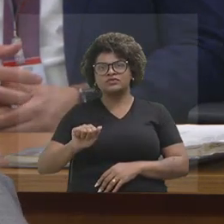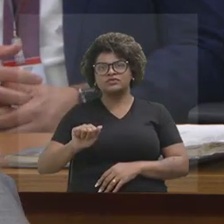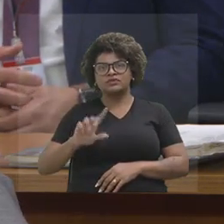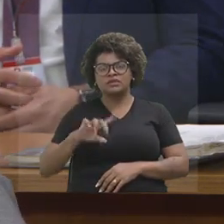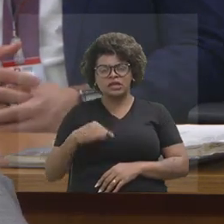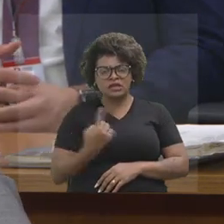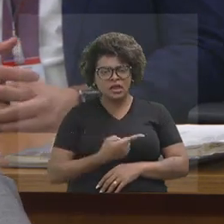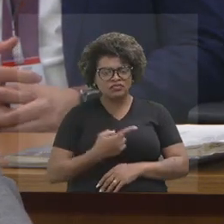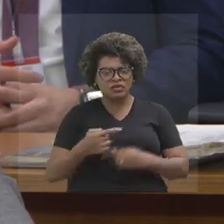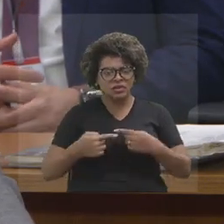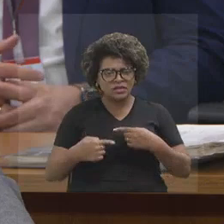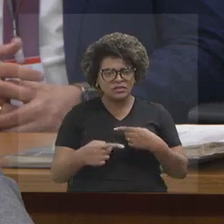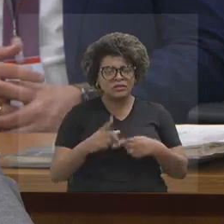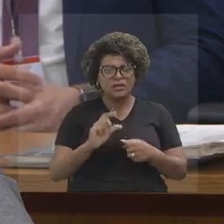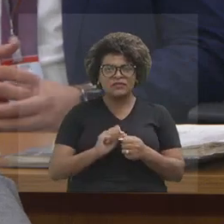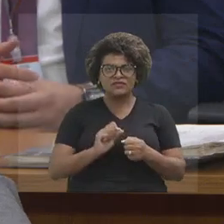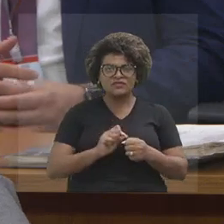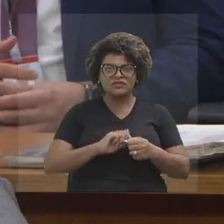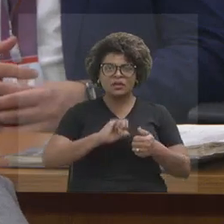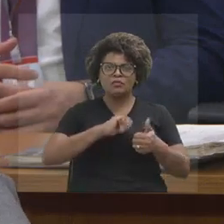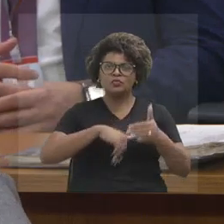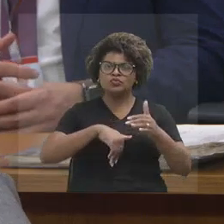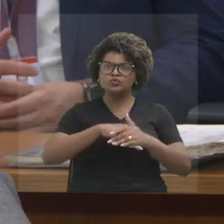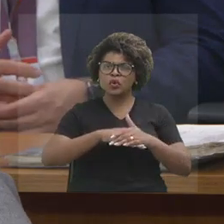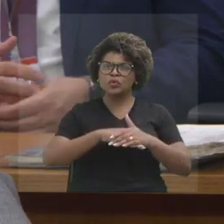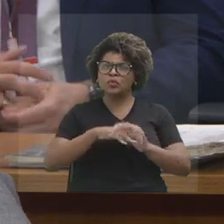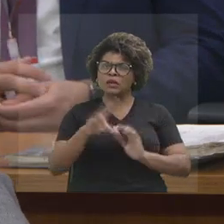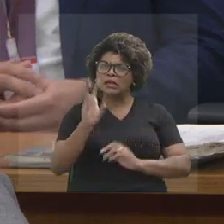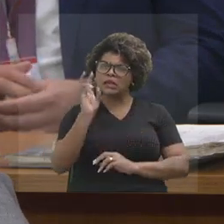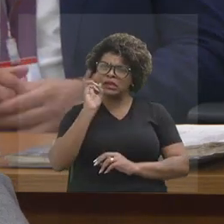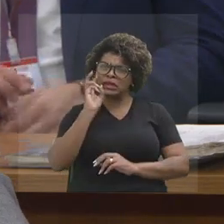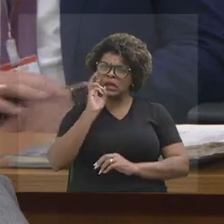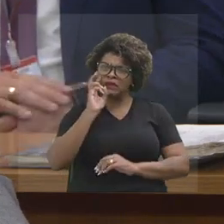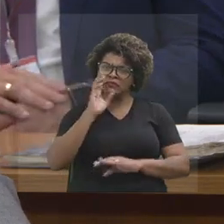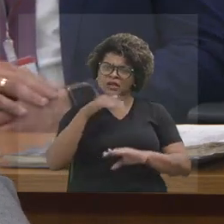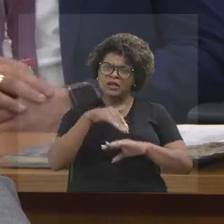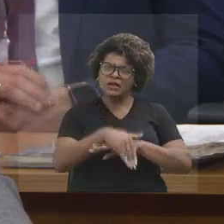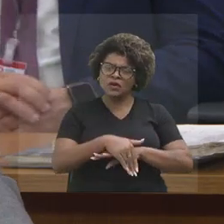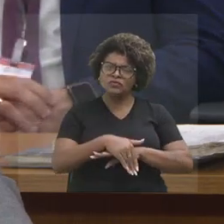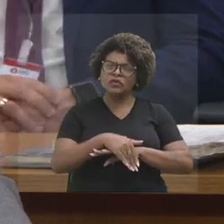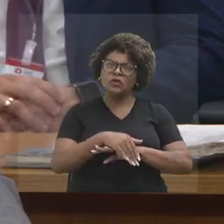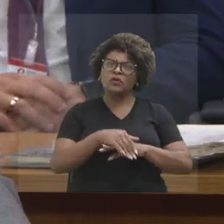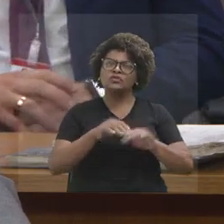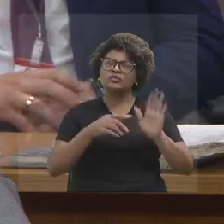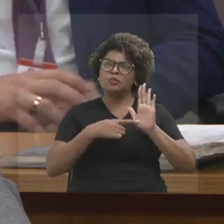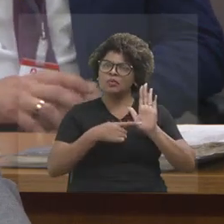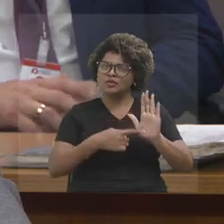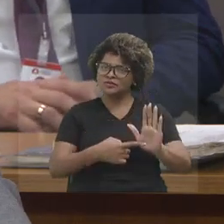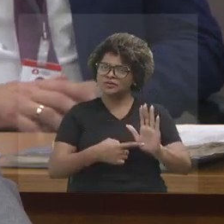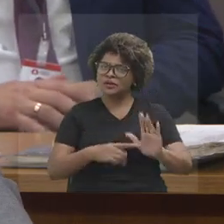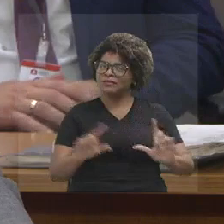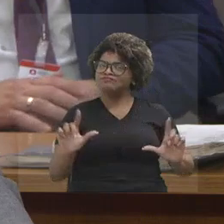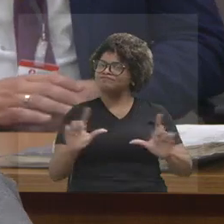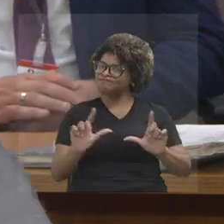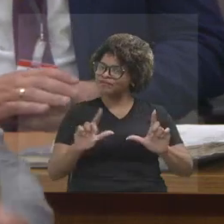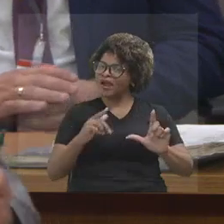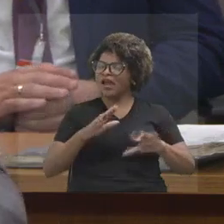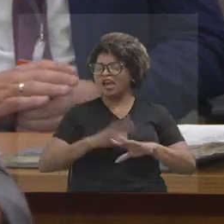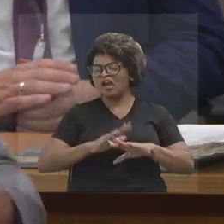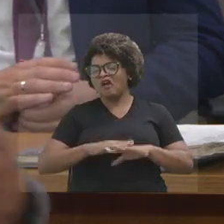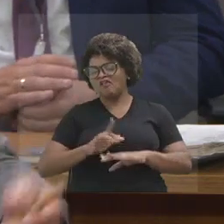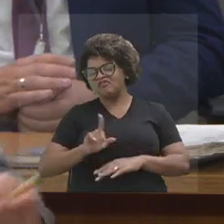nessa semana fez um jogo numa quinta à noite. Foi uma transmissão muito celebrada. Então, a gente foi lá e